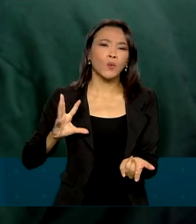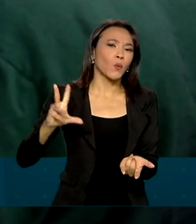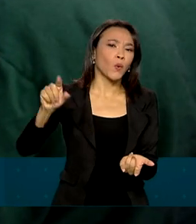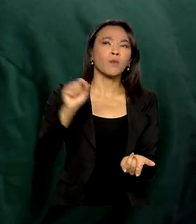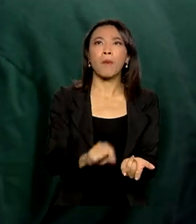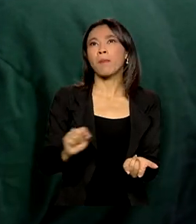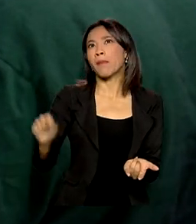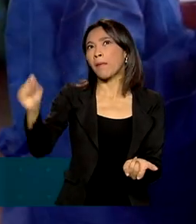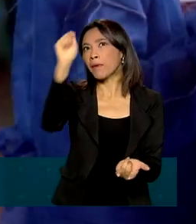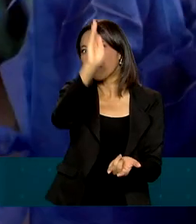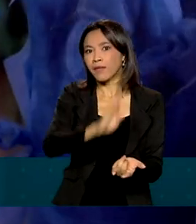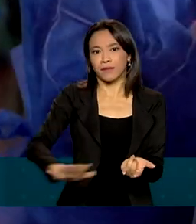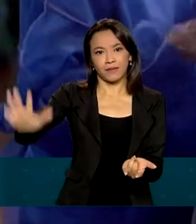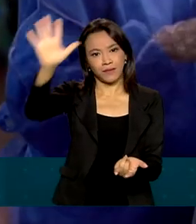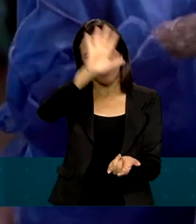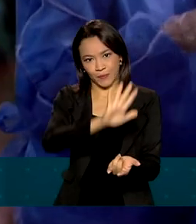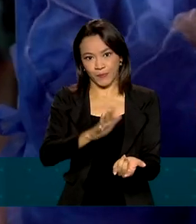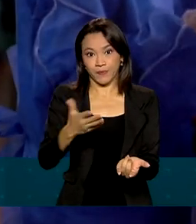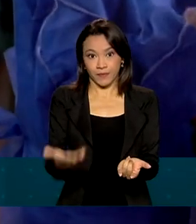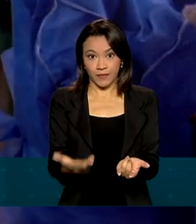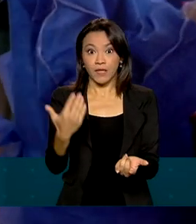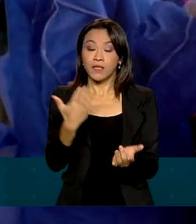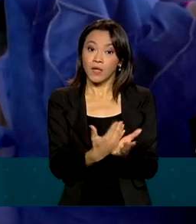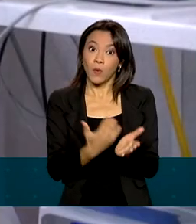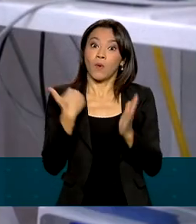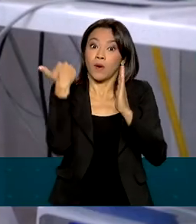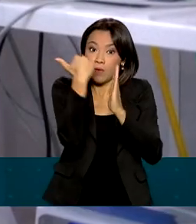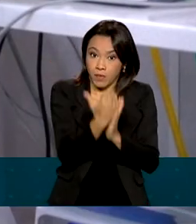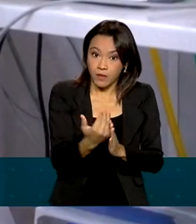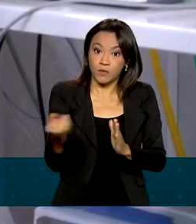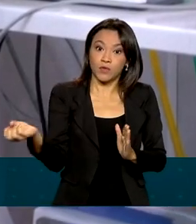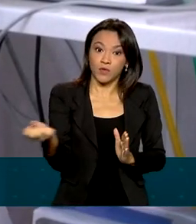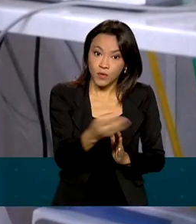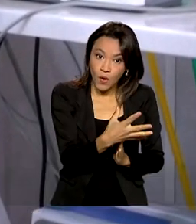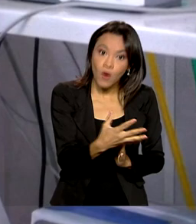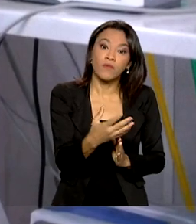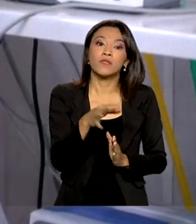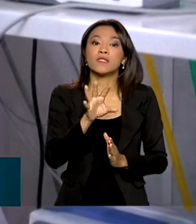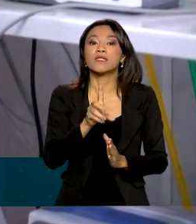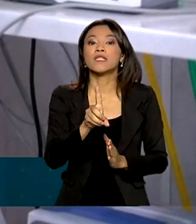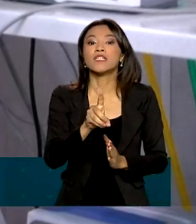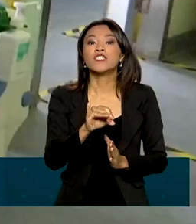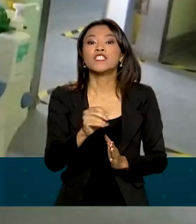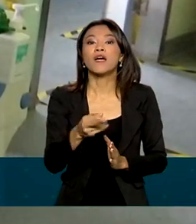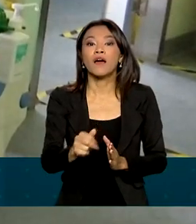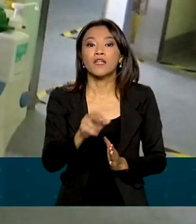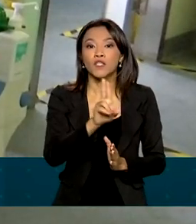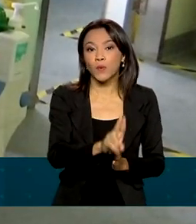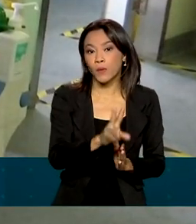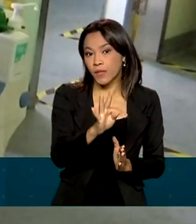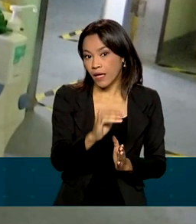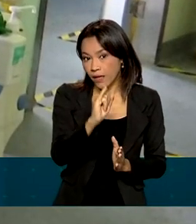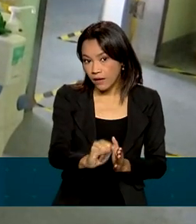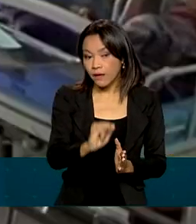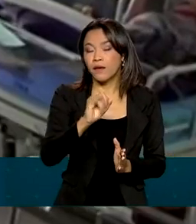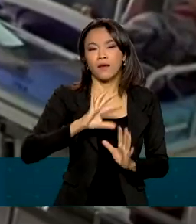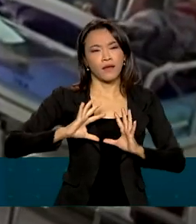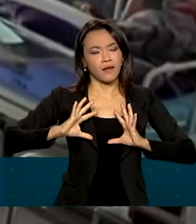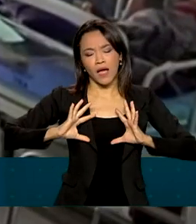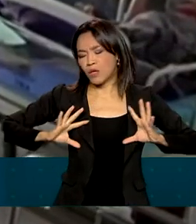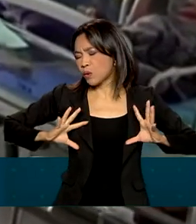Sistema Único de Saúde. O reajuste de novas diárias de UTIs convencionais que atendem todas as